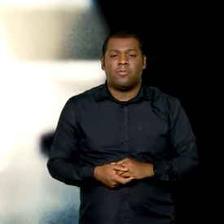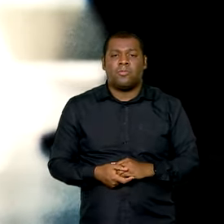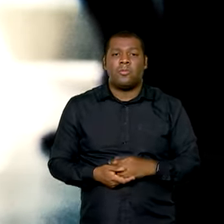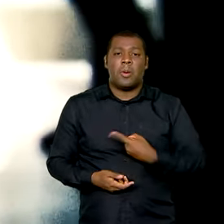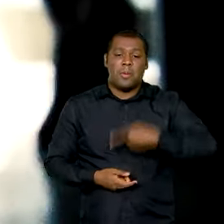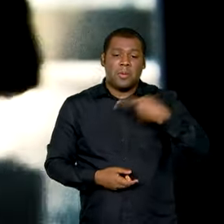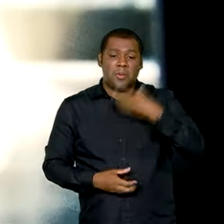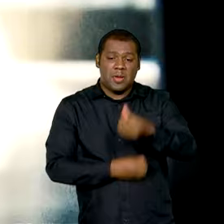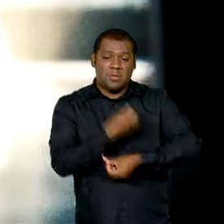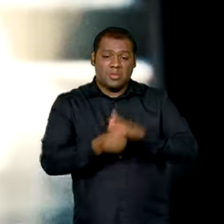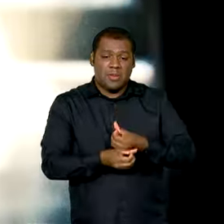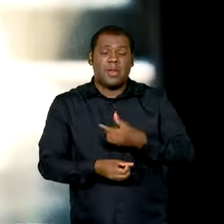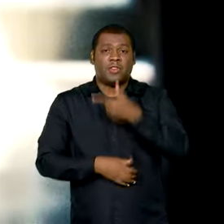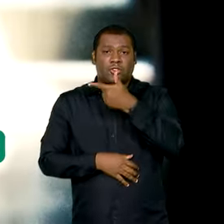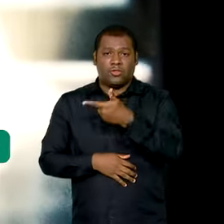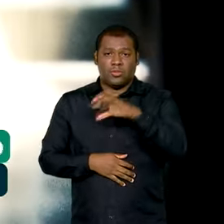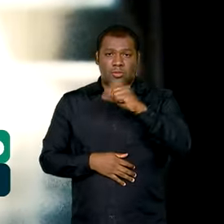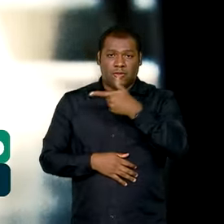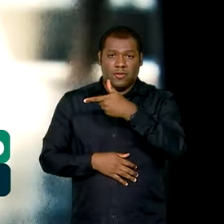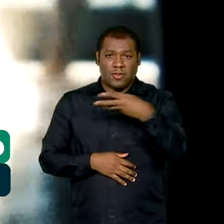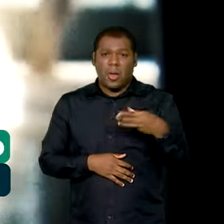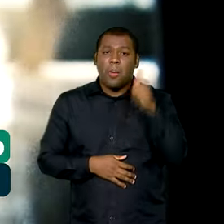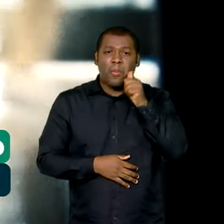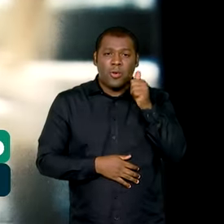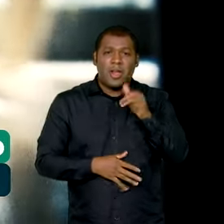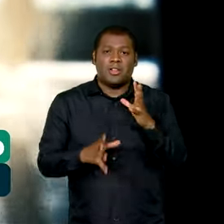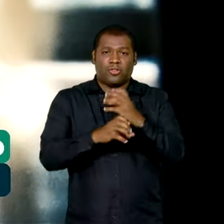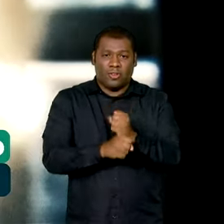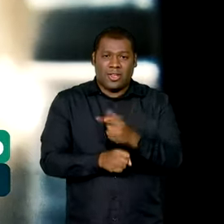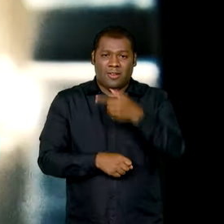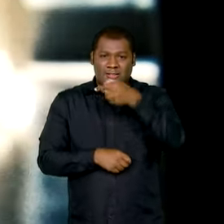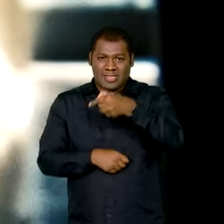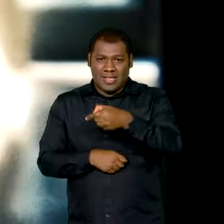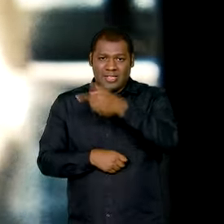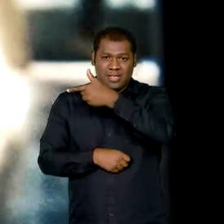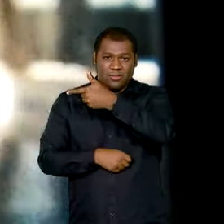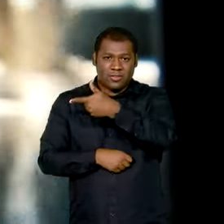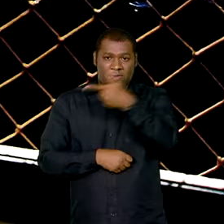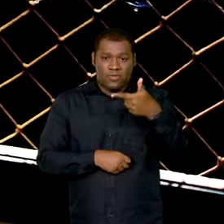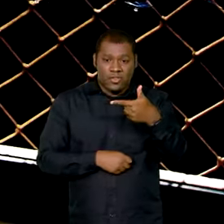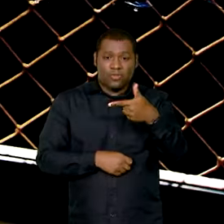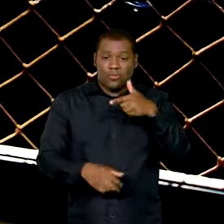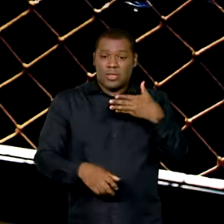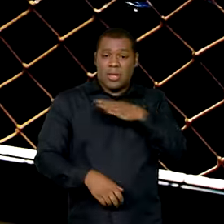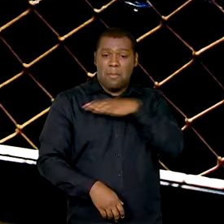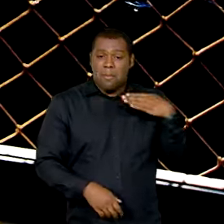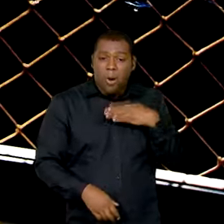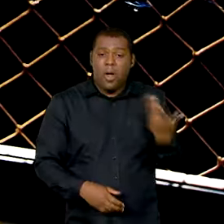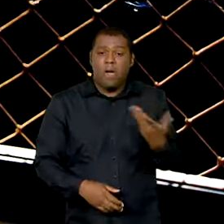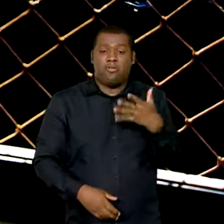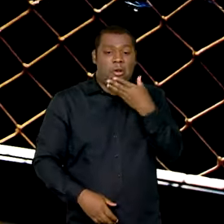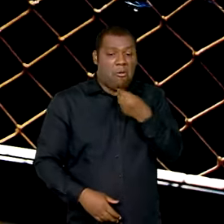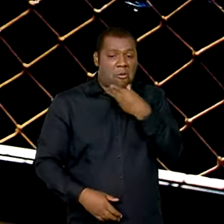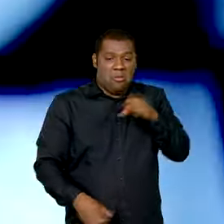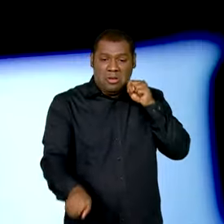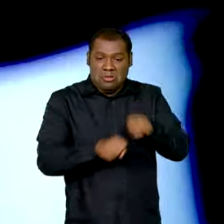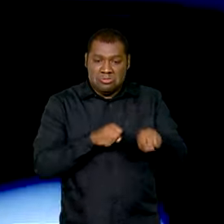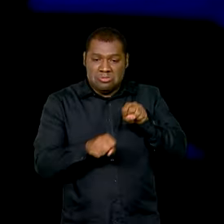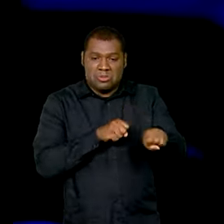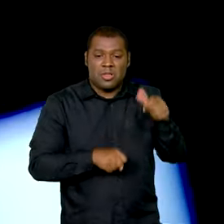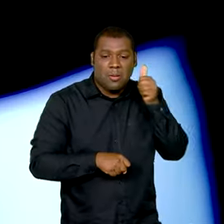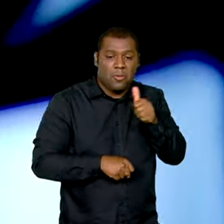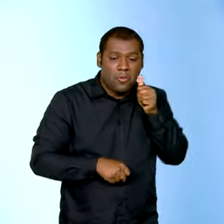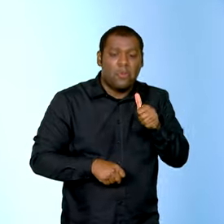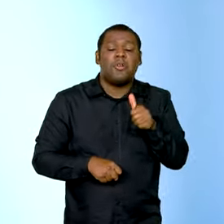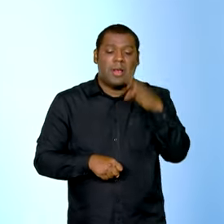primeiro semestre do ano passado, 722 mulheres foram assassinadas no Brasil. Os dados do Fórum de Segurança Pública